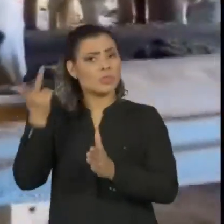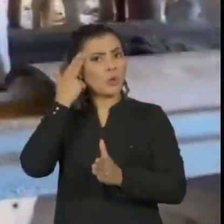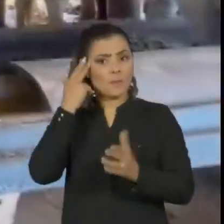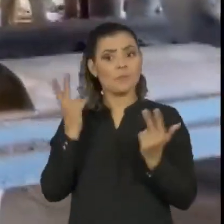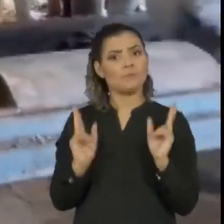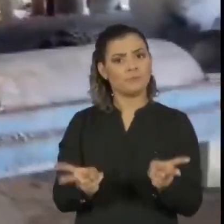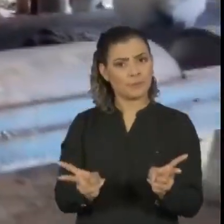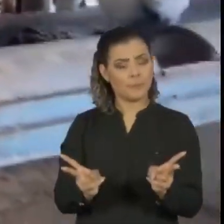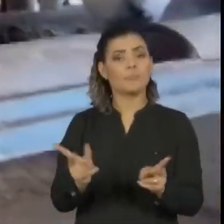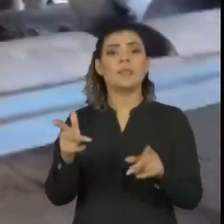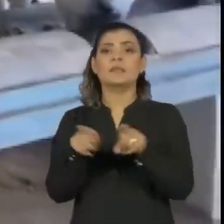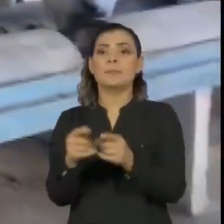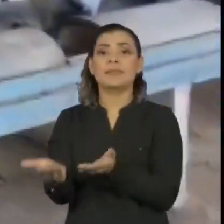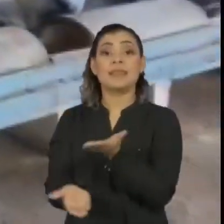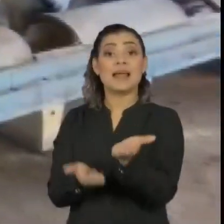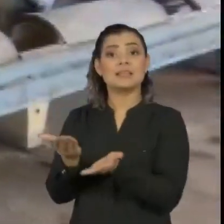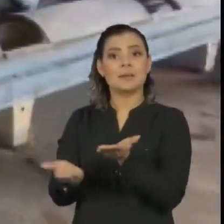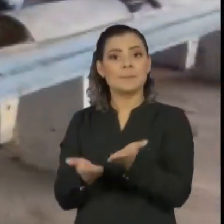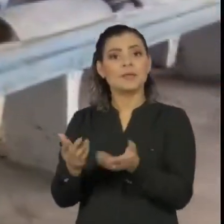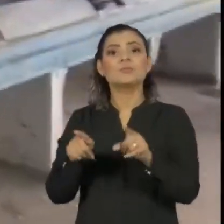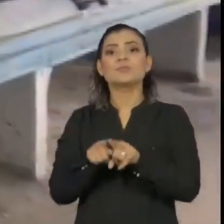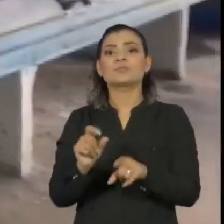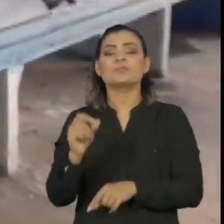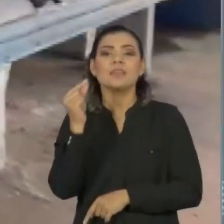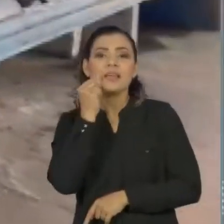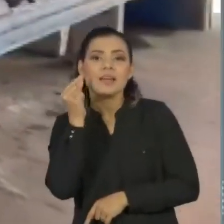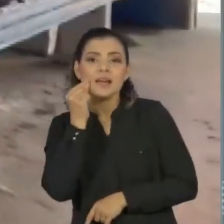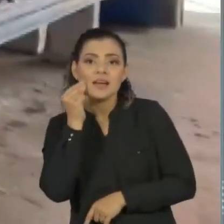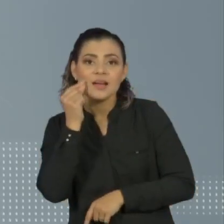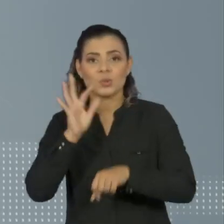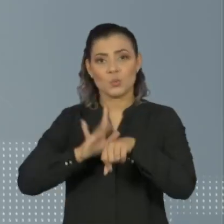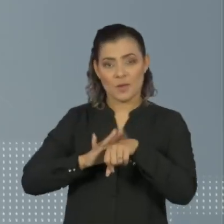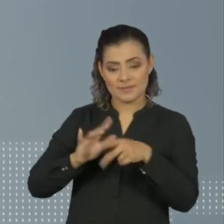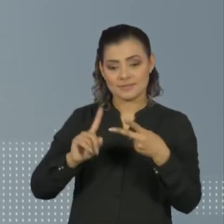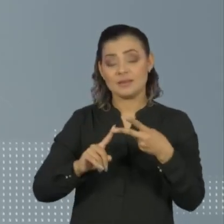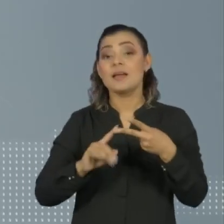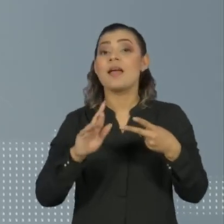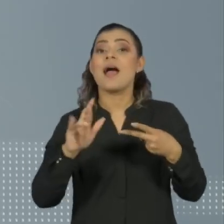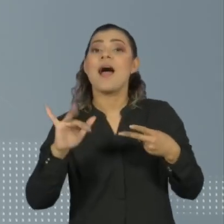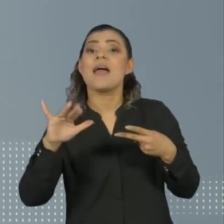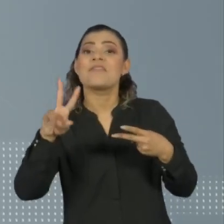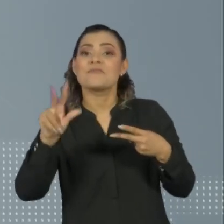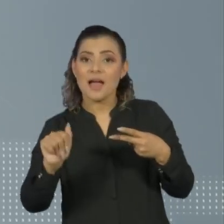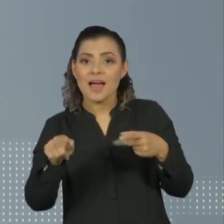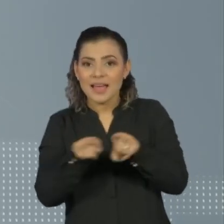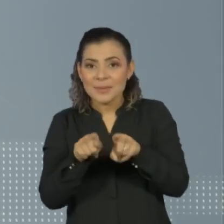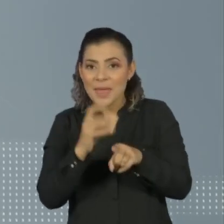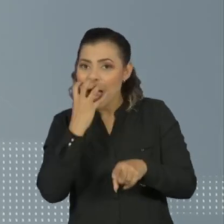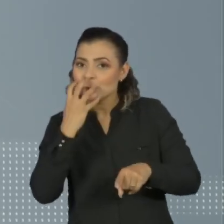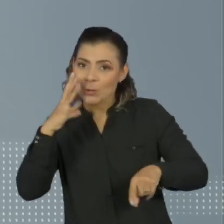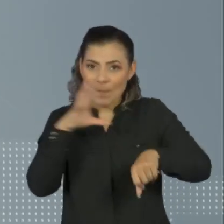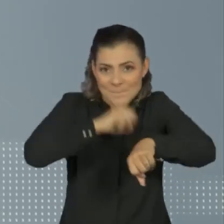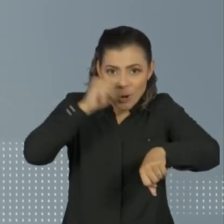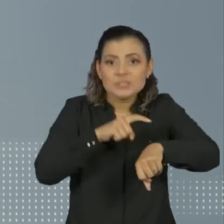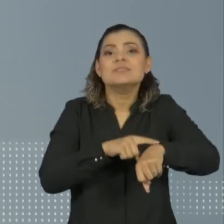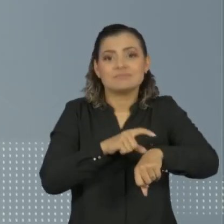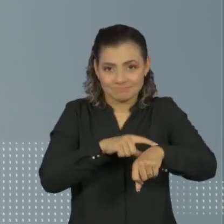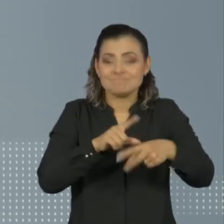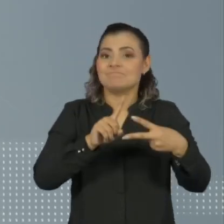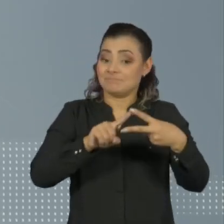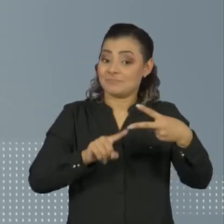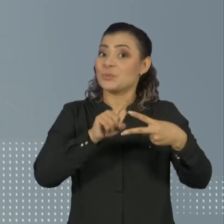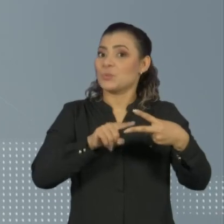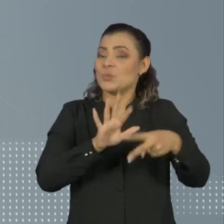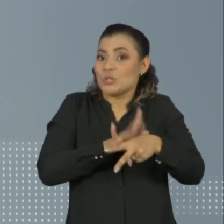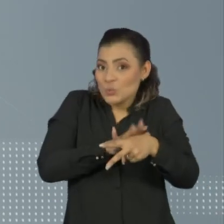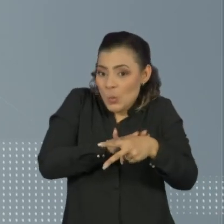utilizados no tratamento contra a raiva e tétano. O o cavalo faz? Ele ao receber esse material que não causa doença no